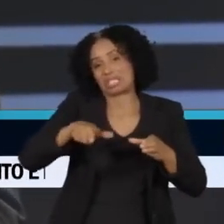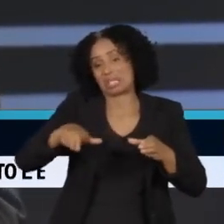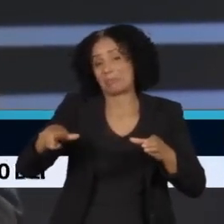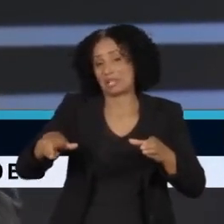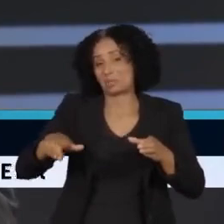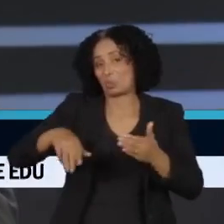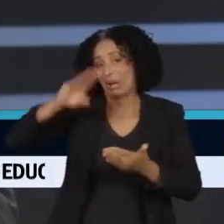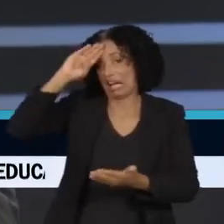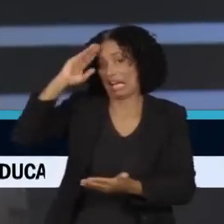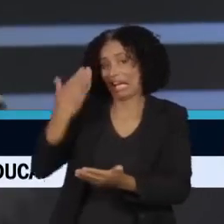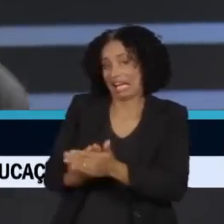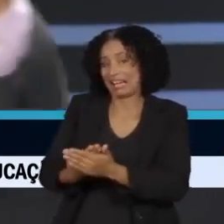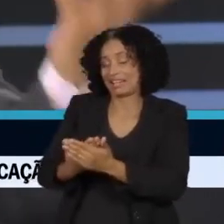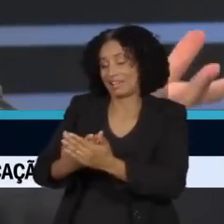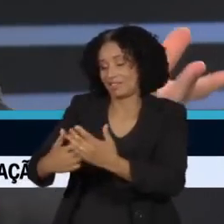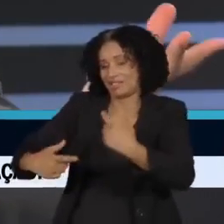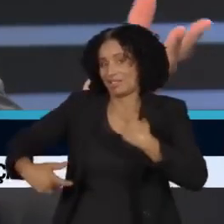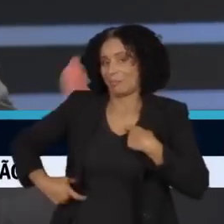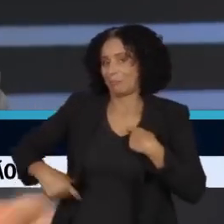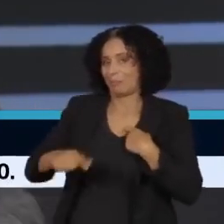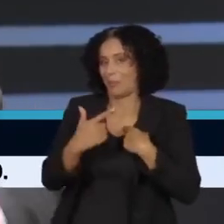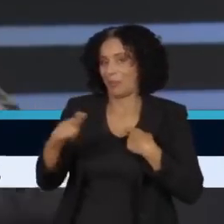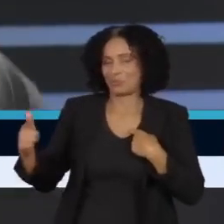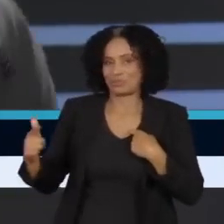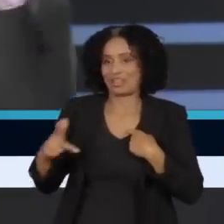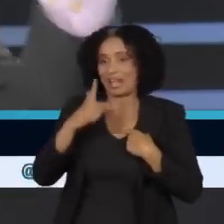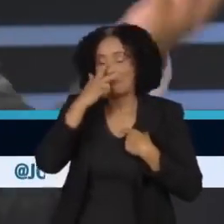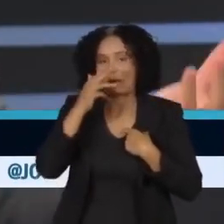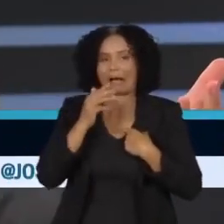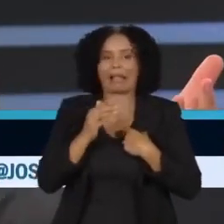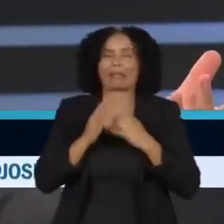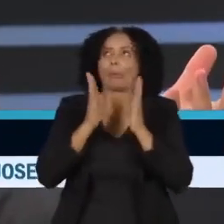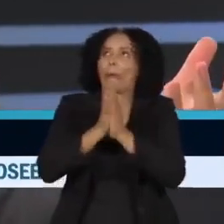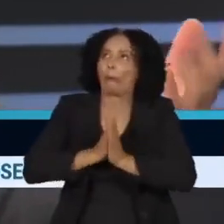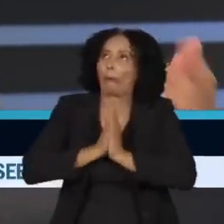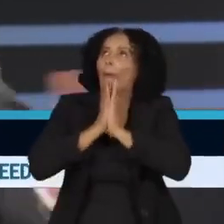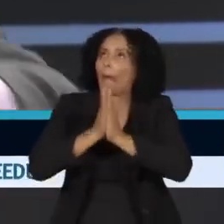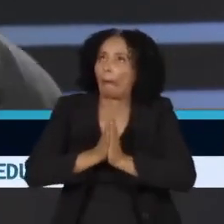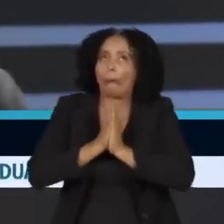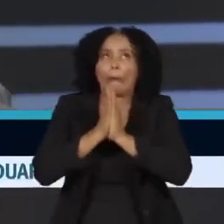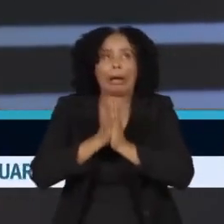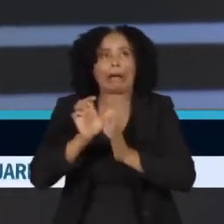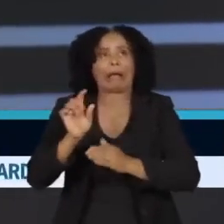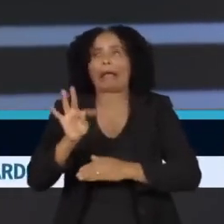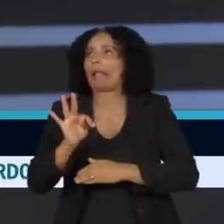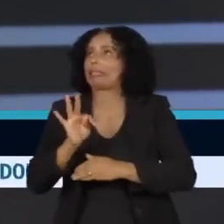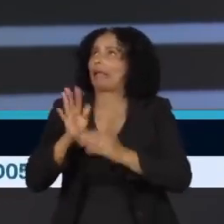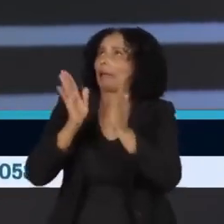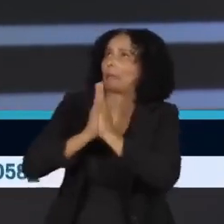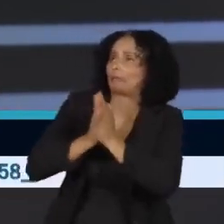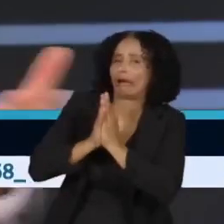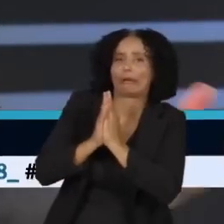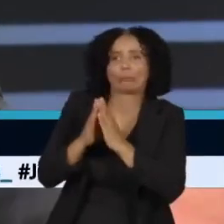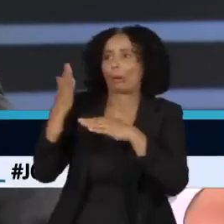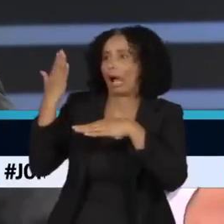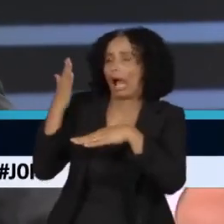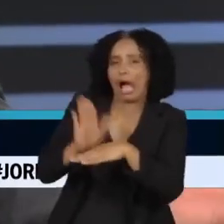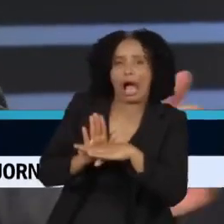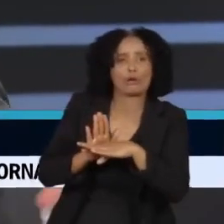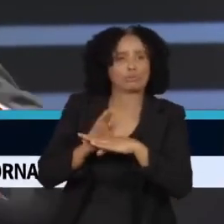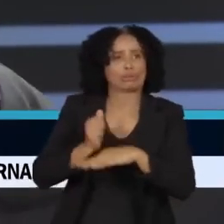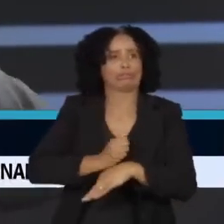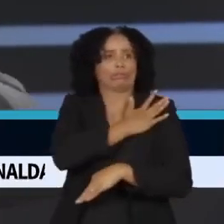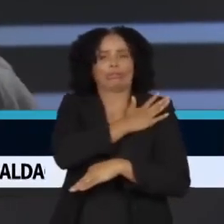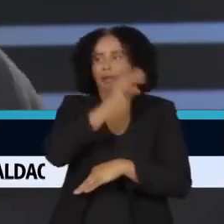estão acampados, rezando para pneus, esperando a intervenção de ETs, acreditando que o general Heleno é o chefe da